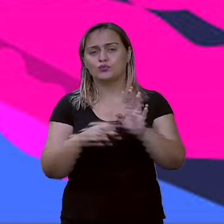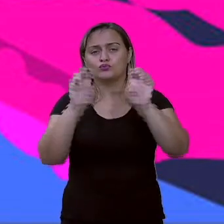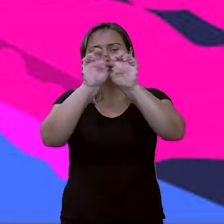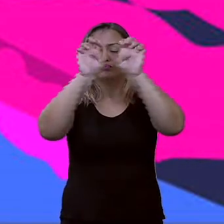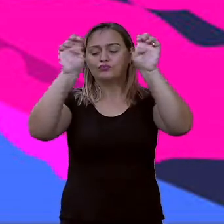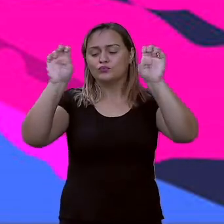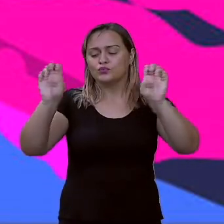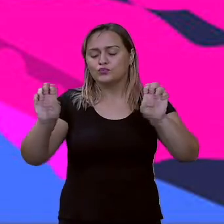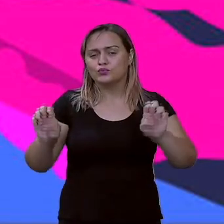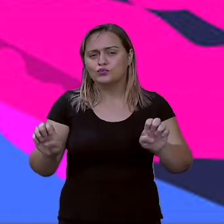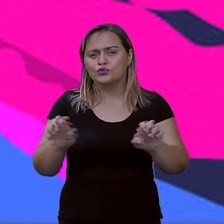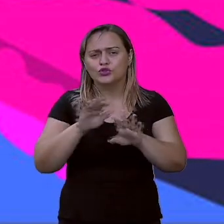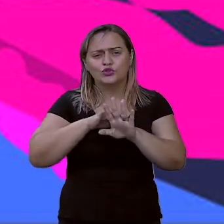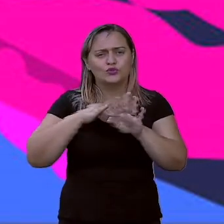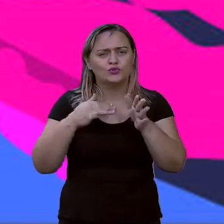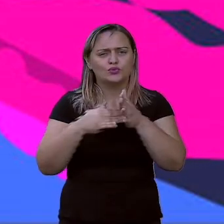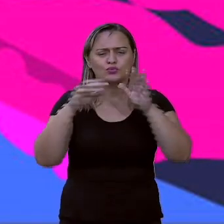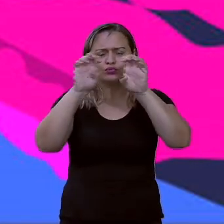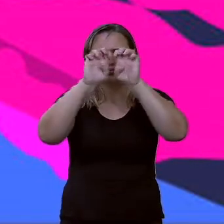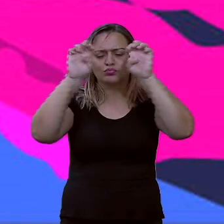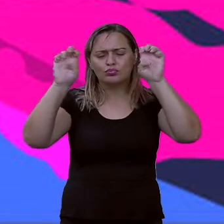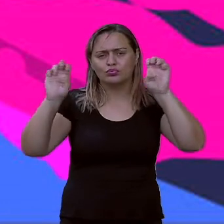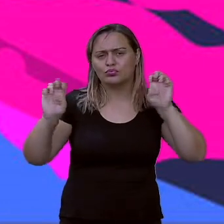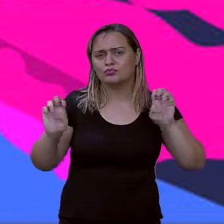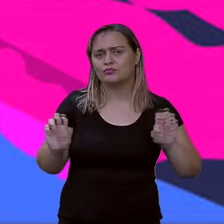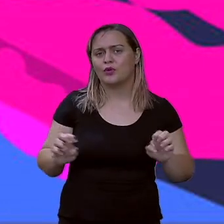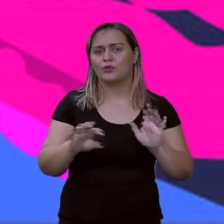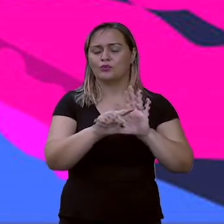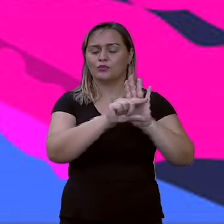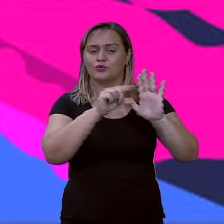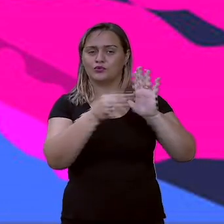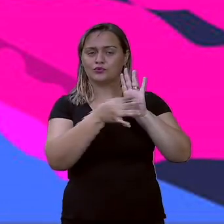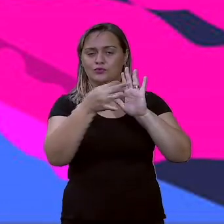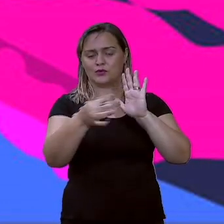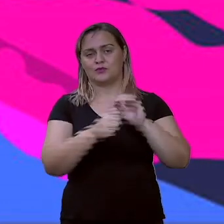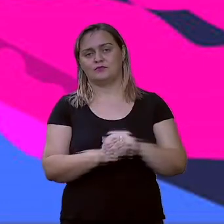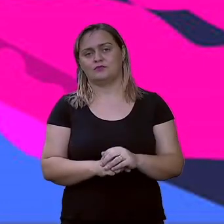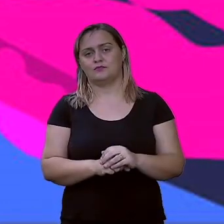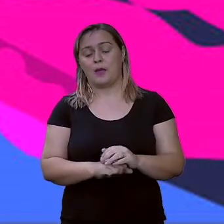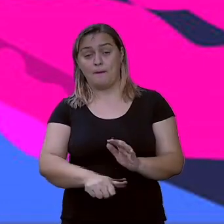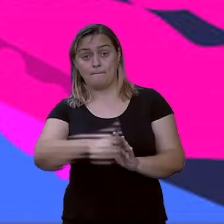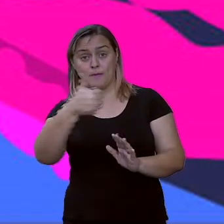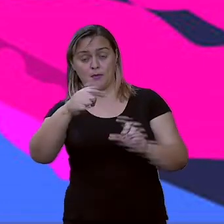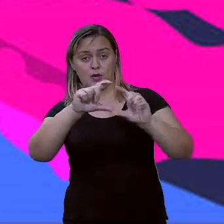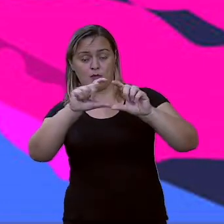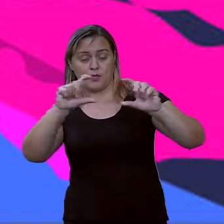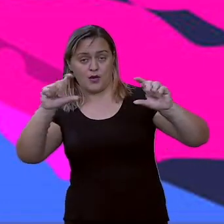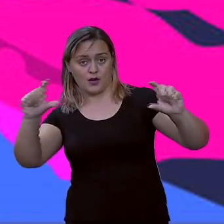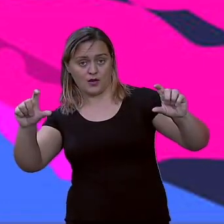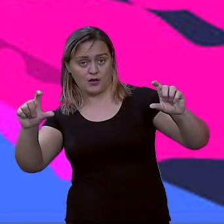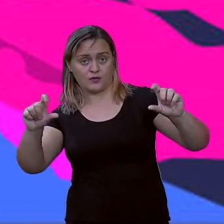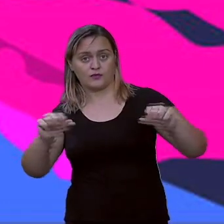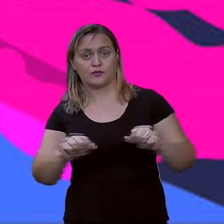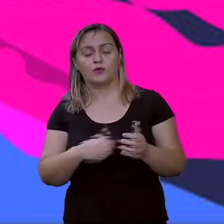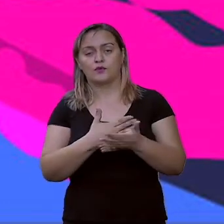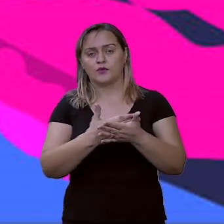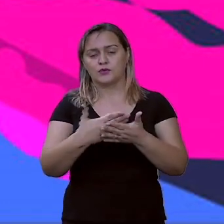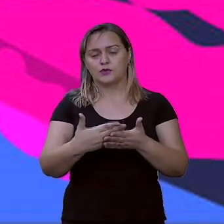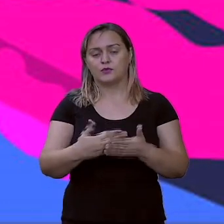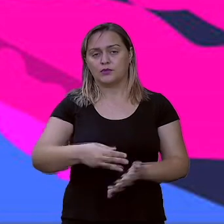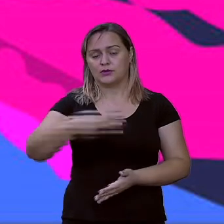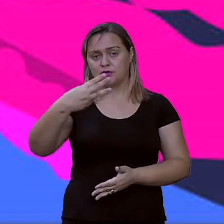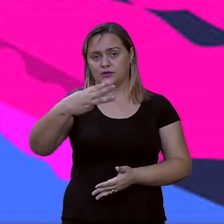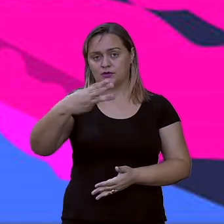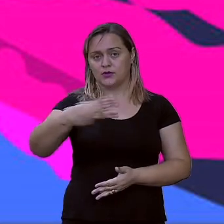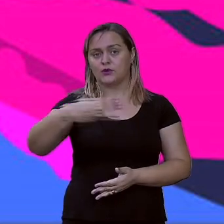de opinião. Primeiro parágrafo, que foi a introdução. Segundo, terceiro e quarto parágrafos,